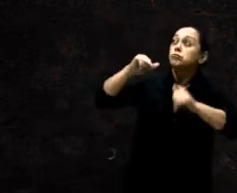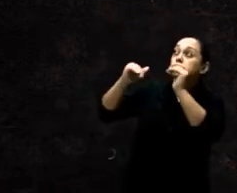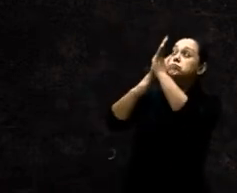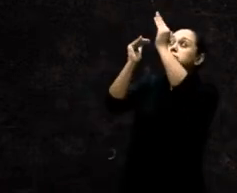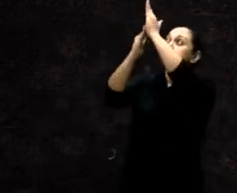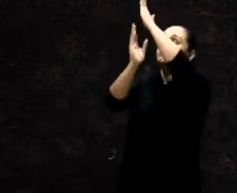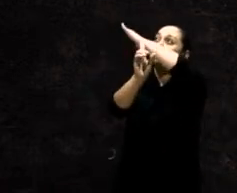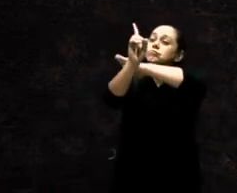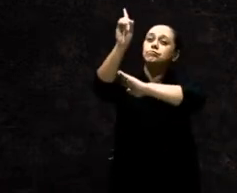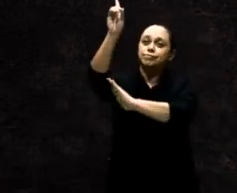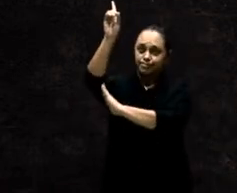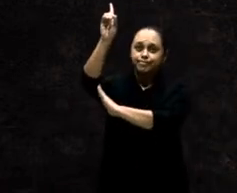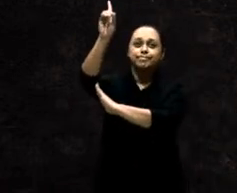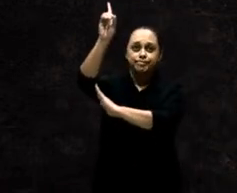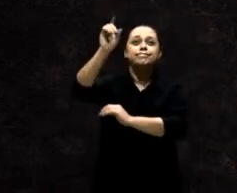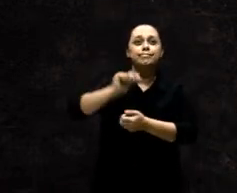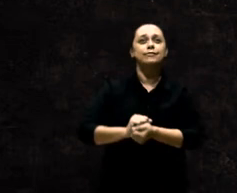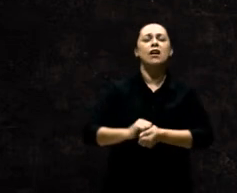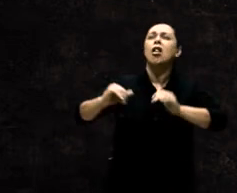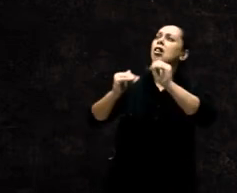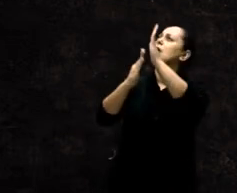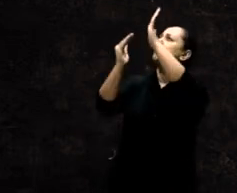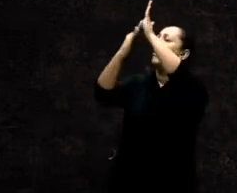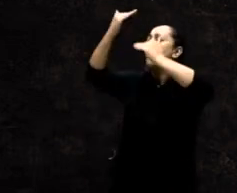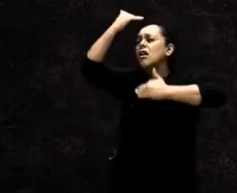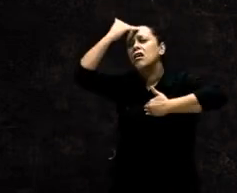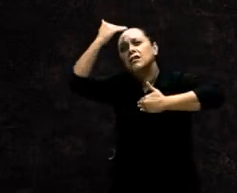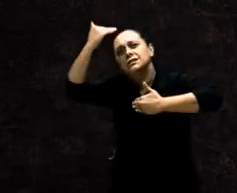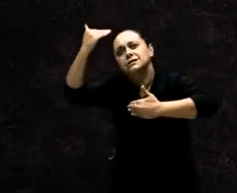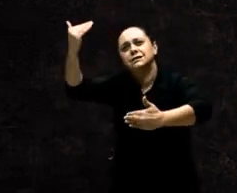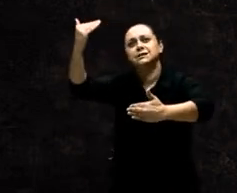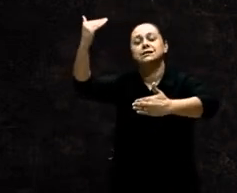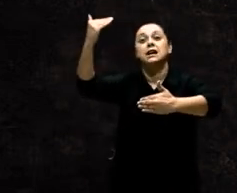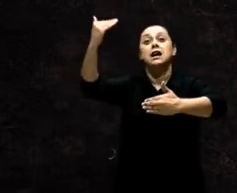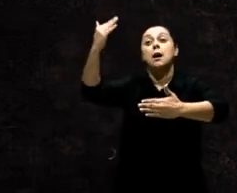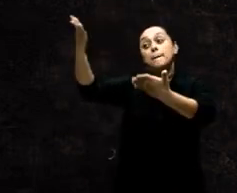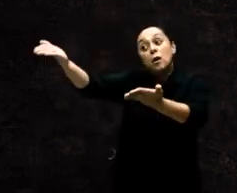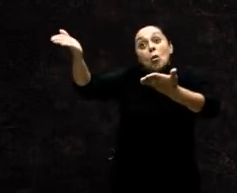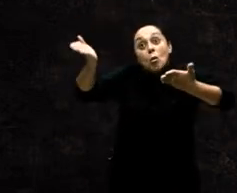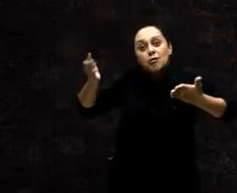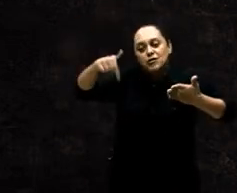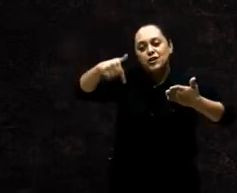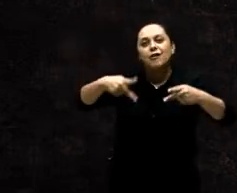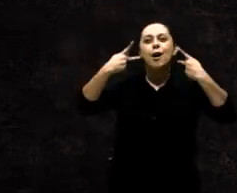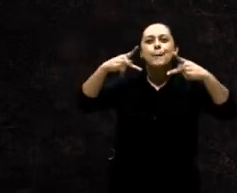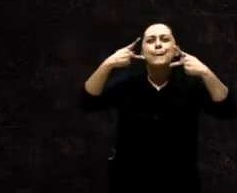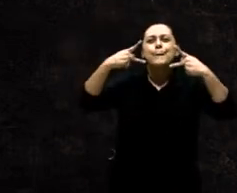Louvar a Deus e agradecer também pelo convite de poder ser